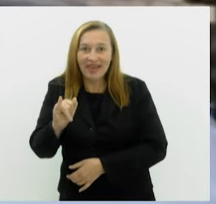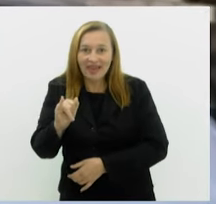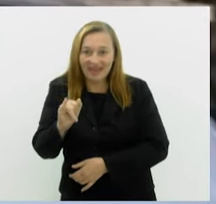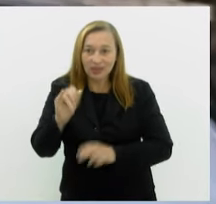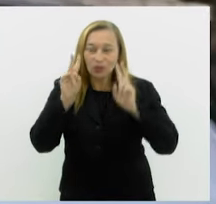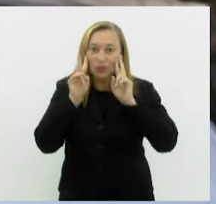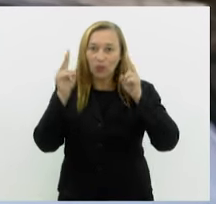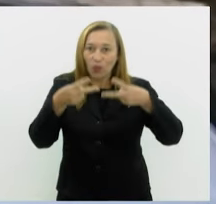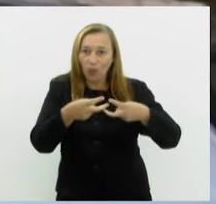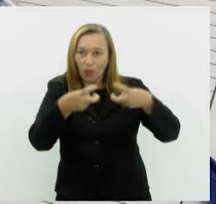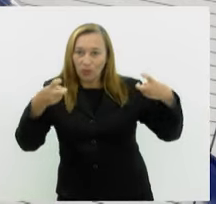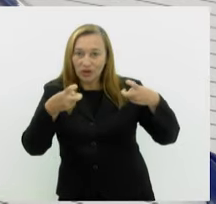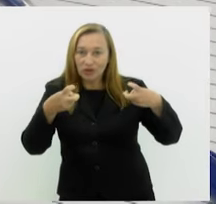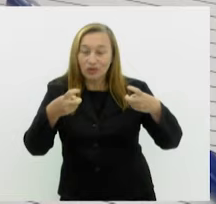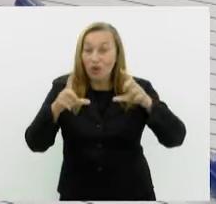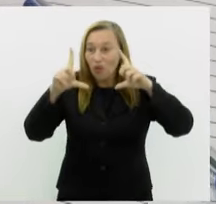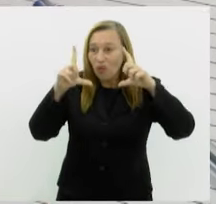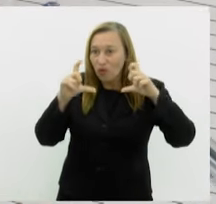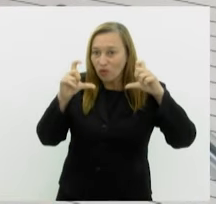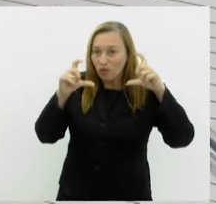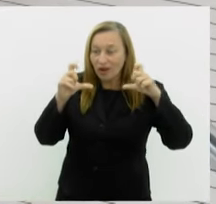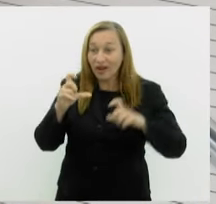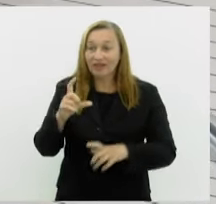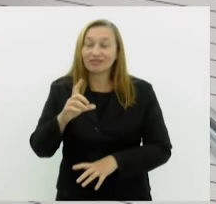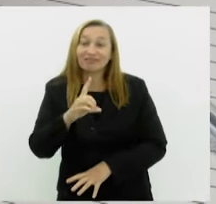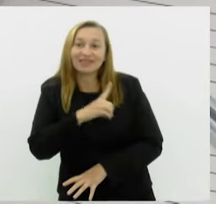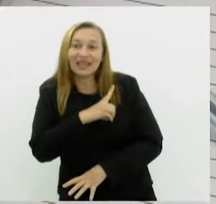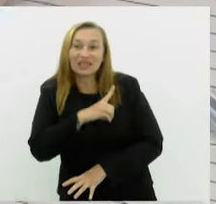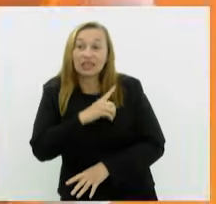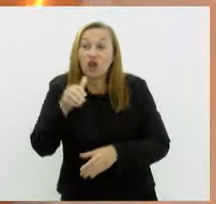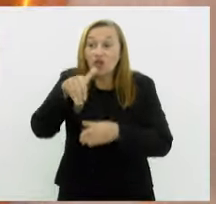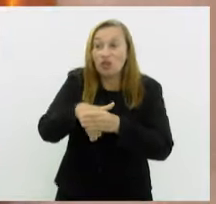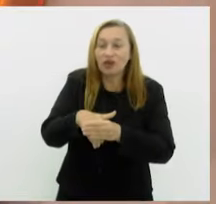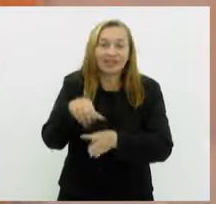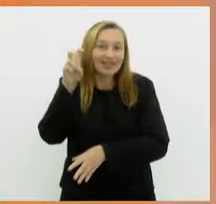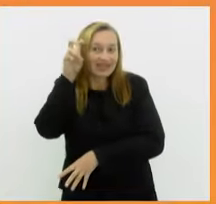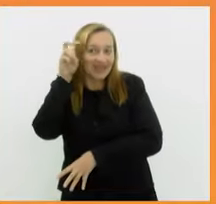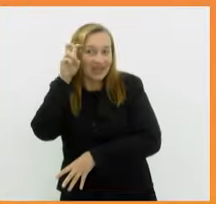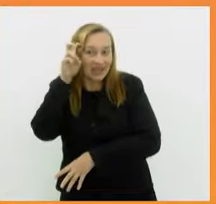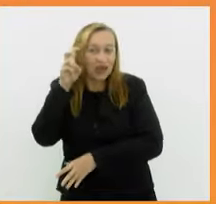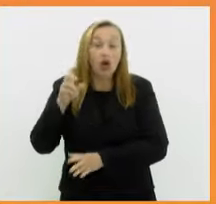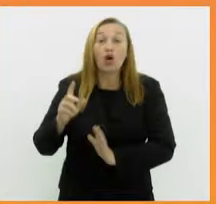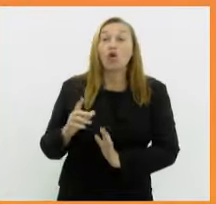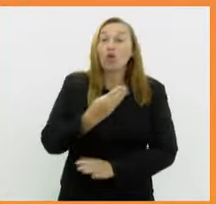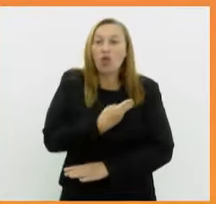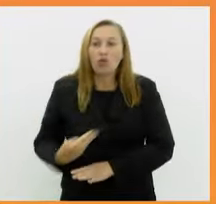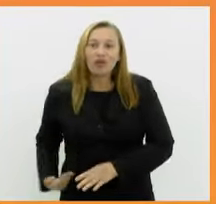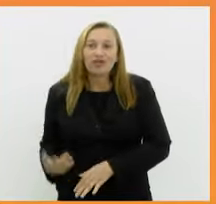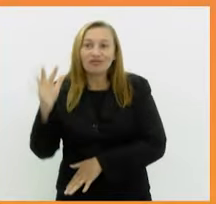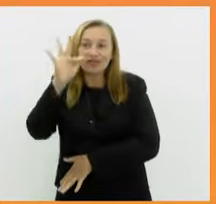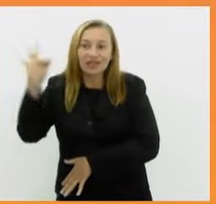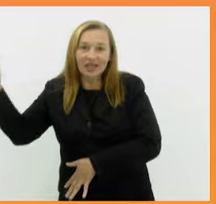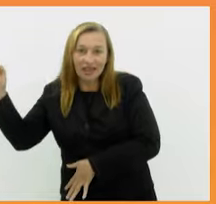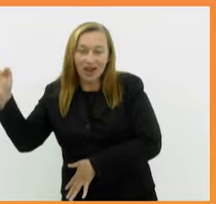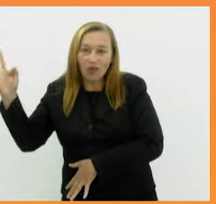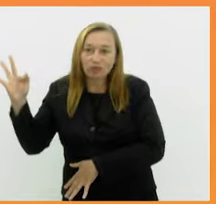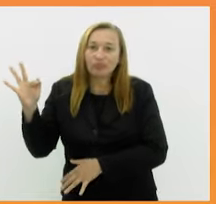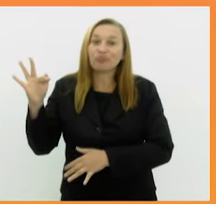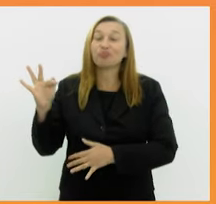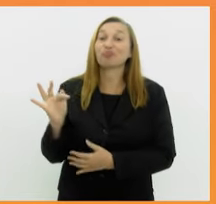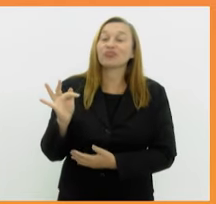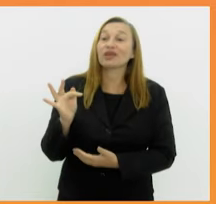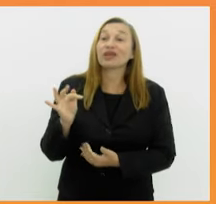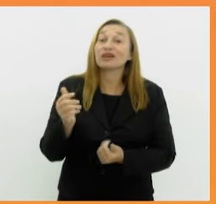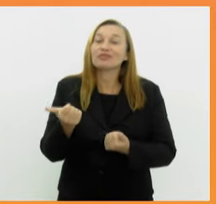Fotográfico em Delegacias vota relatório final nesta quinta. Governo Federal lança o programa Pé de Meia para